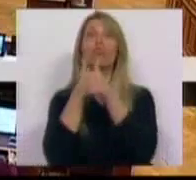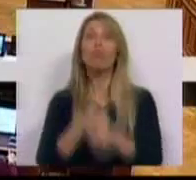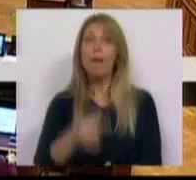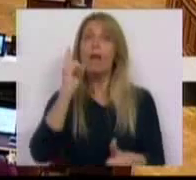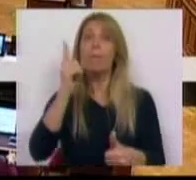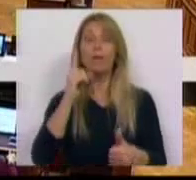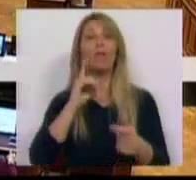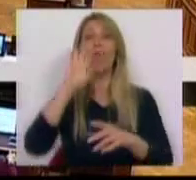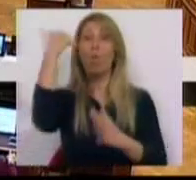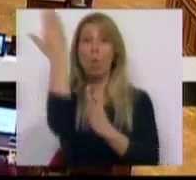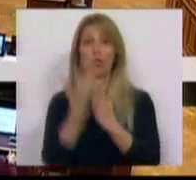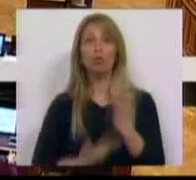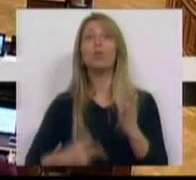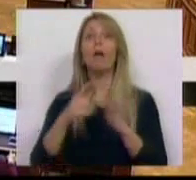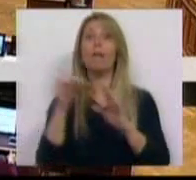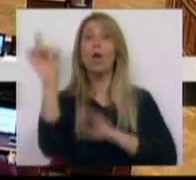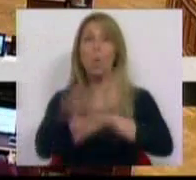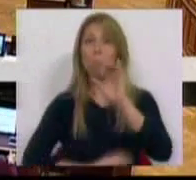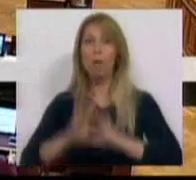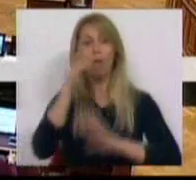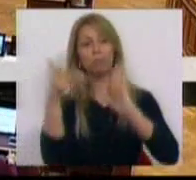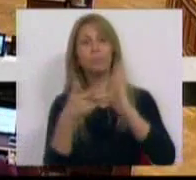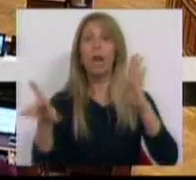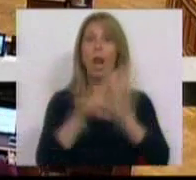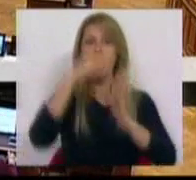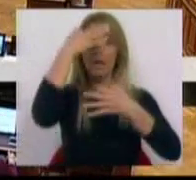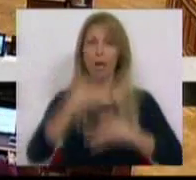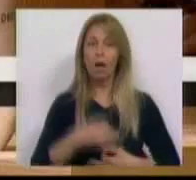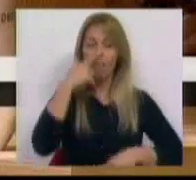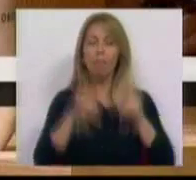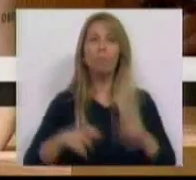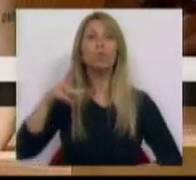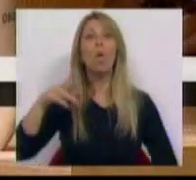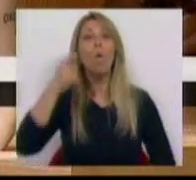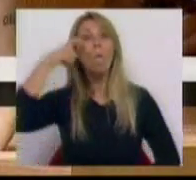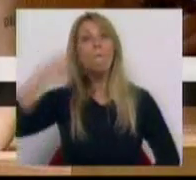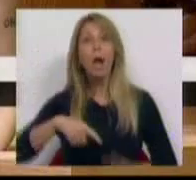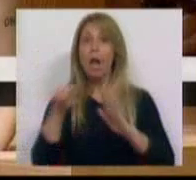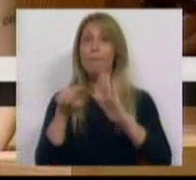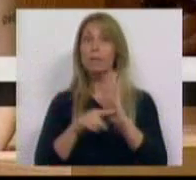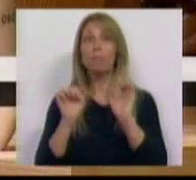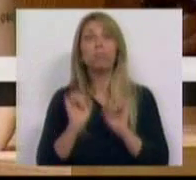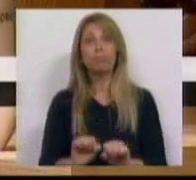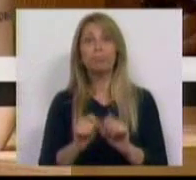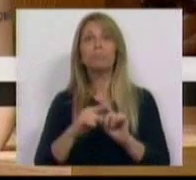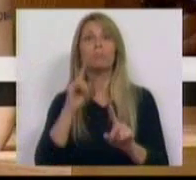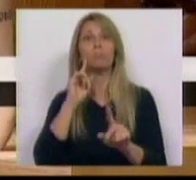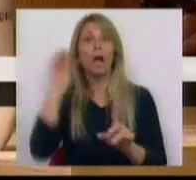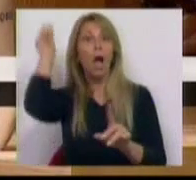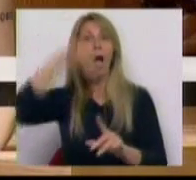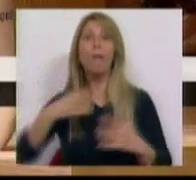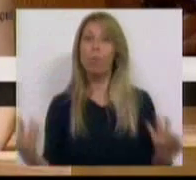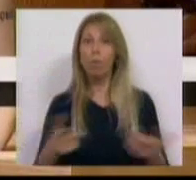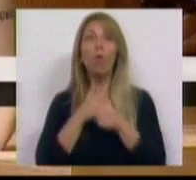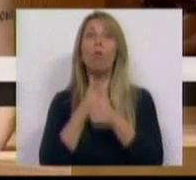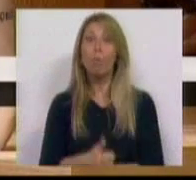comunitário. Concretizamos na lei a dignidade da pessoa humana, princípio estruturante da República. Cumprimos uma tarefa constitucional